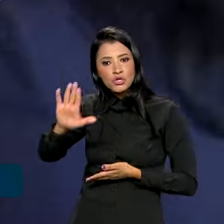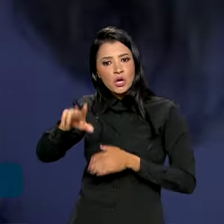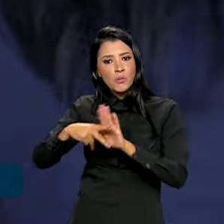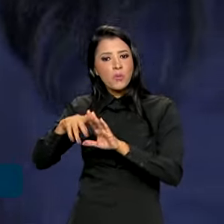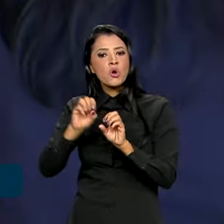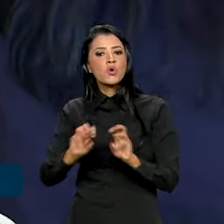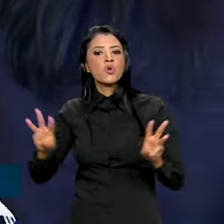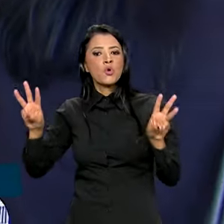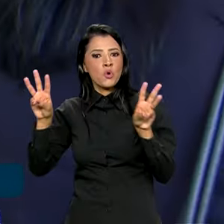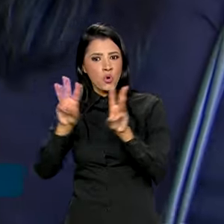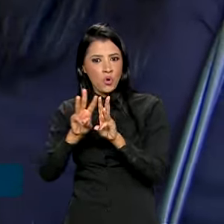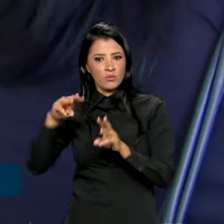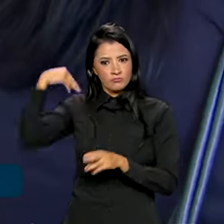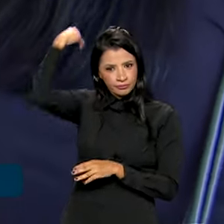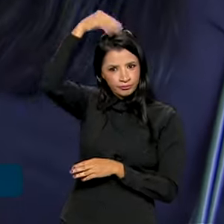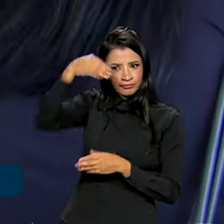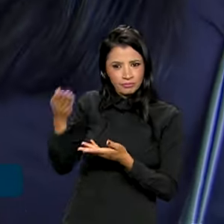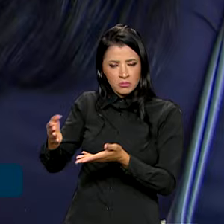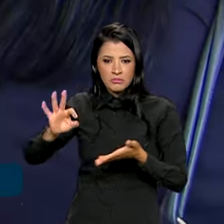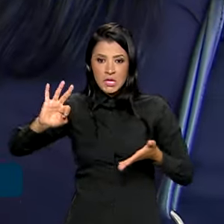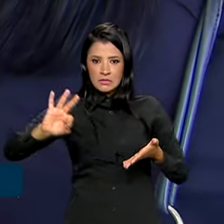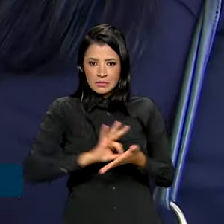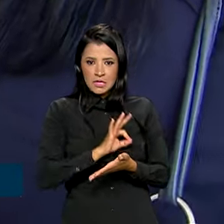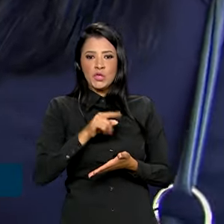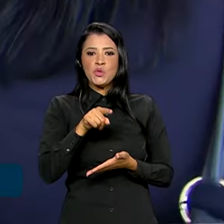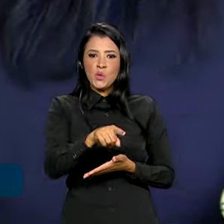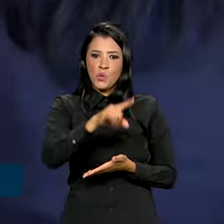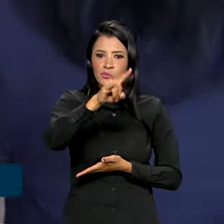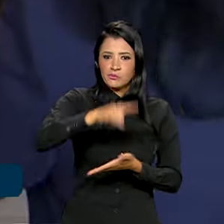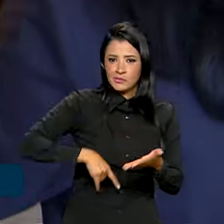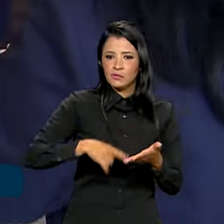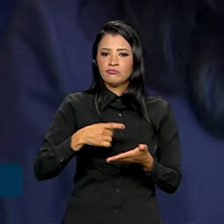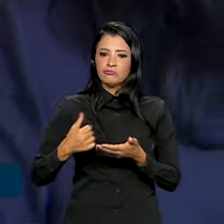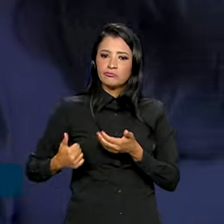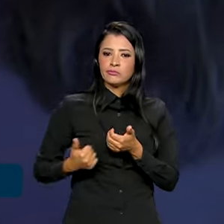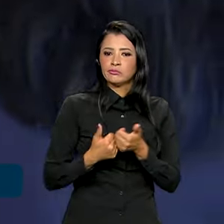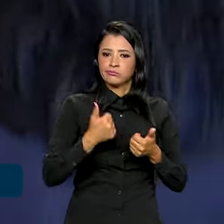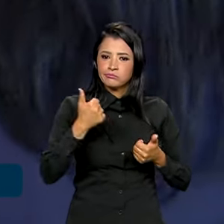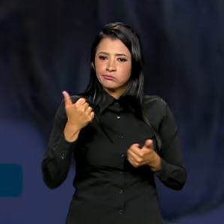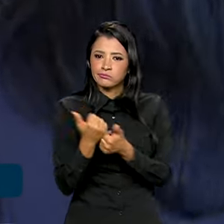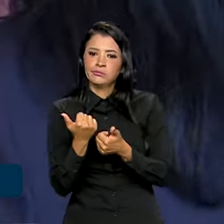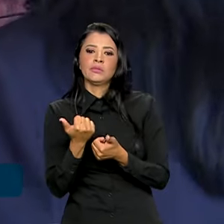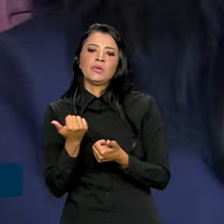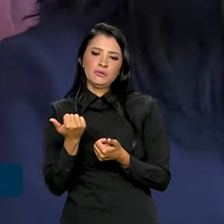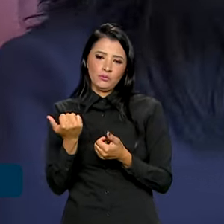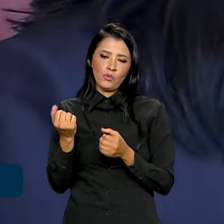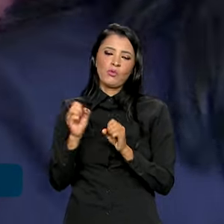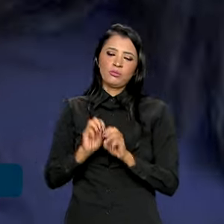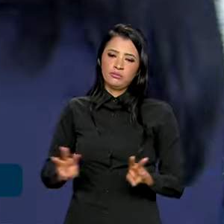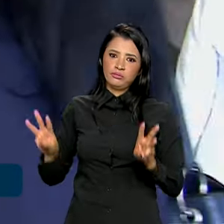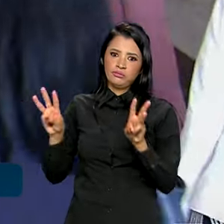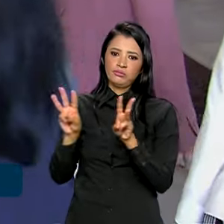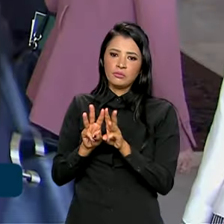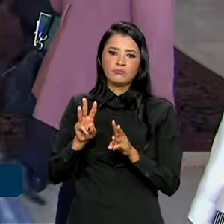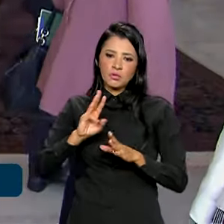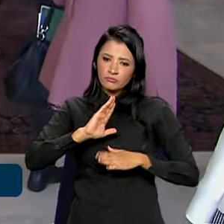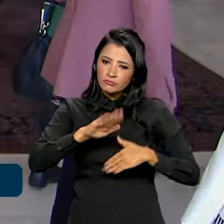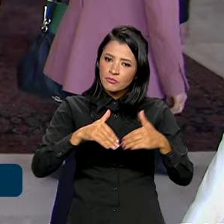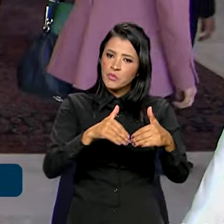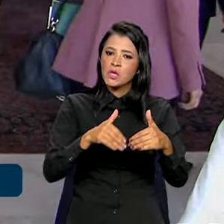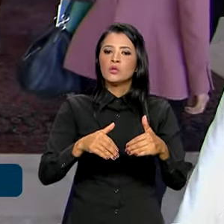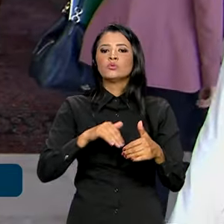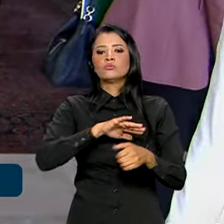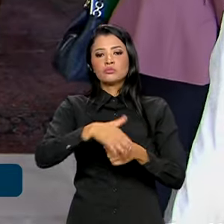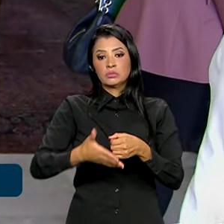ONU, Amina Mohamed, assinaram um marco de cooperação com as Nações Unidas para o Desenvolvimento